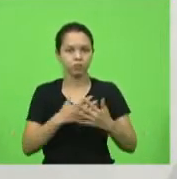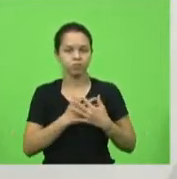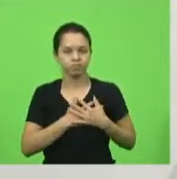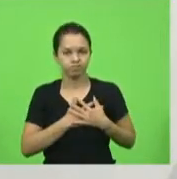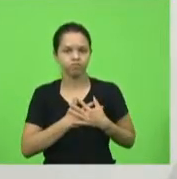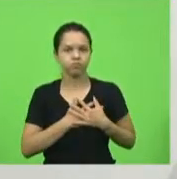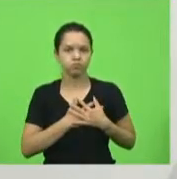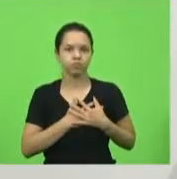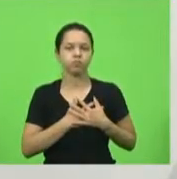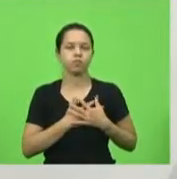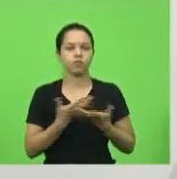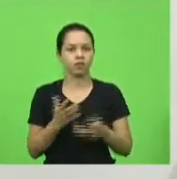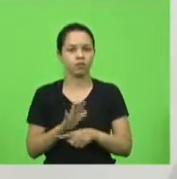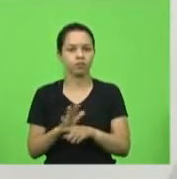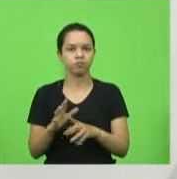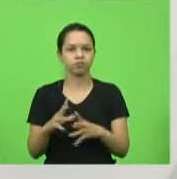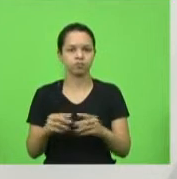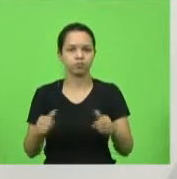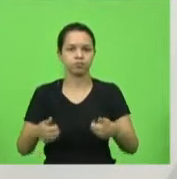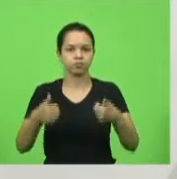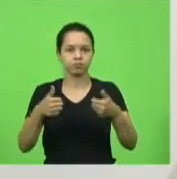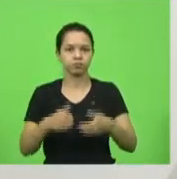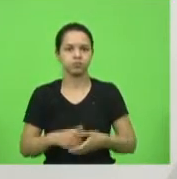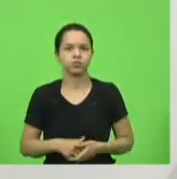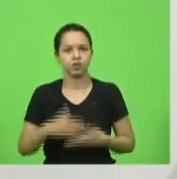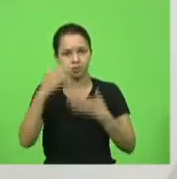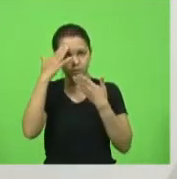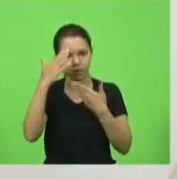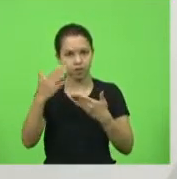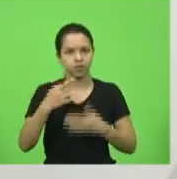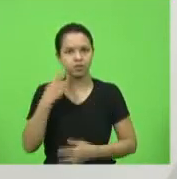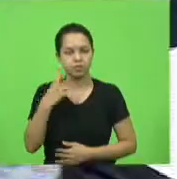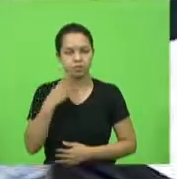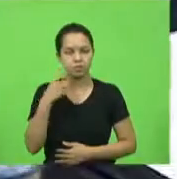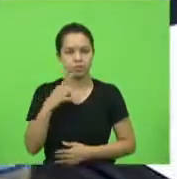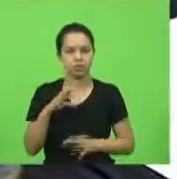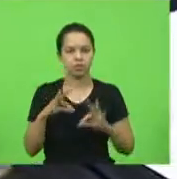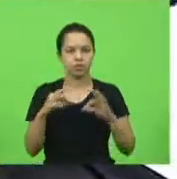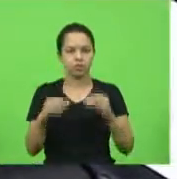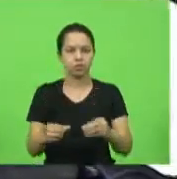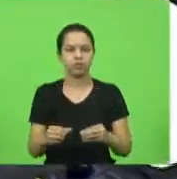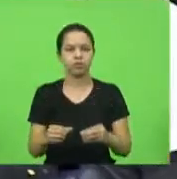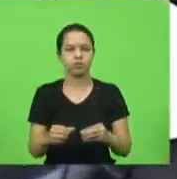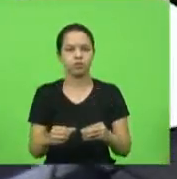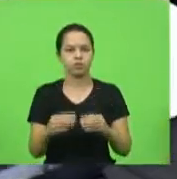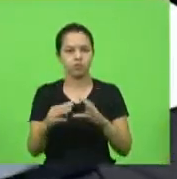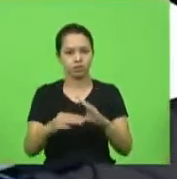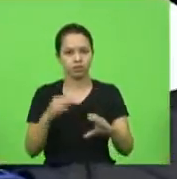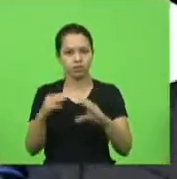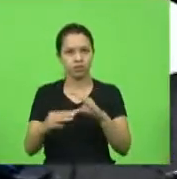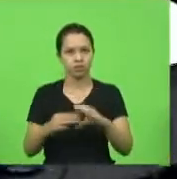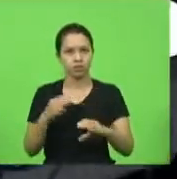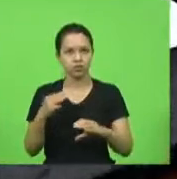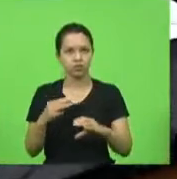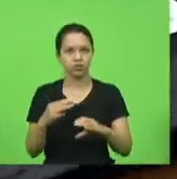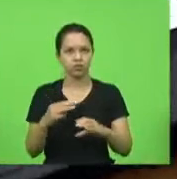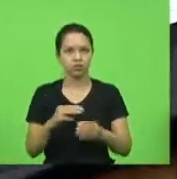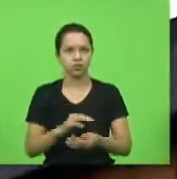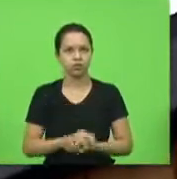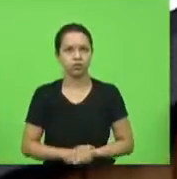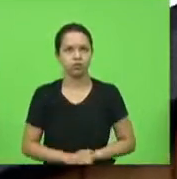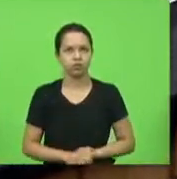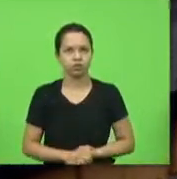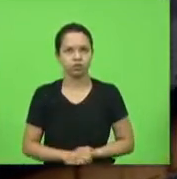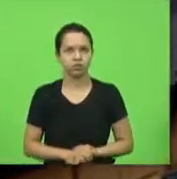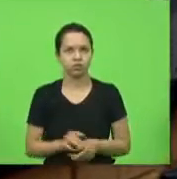torcendo por Vossa Excelência. Obrigada, deputado Kennedy, obrigado a todos que torceram por mim, mandaram mensagem. Mas, por outro lado,